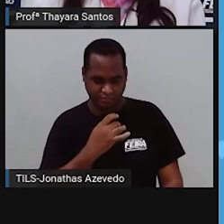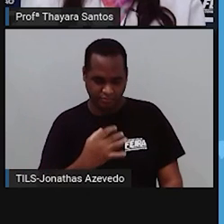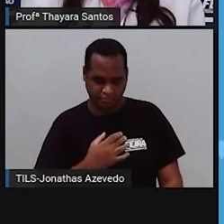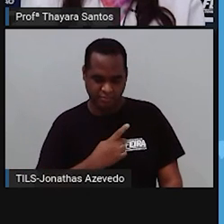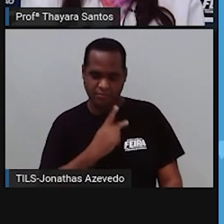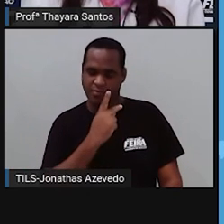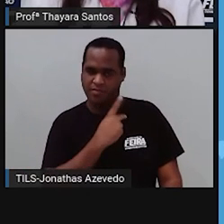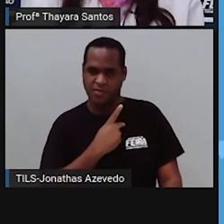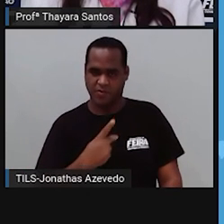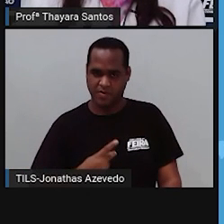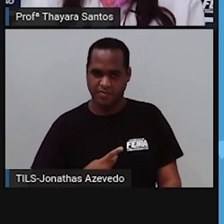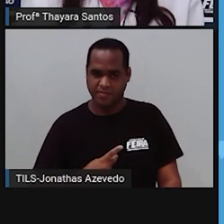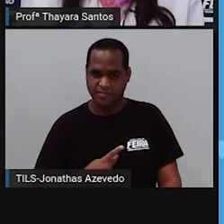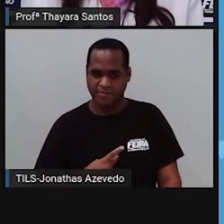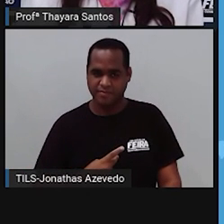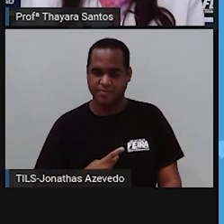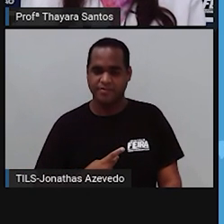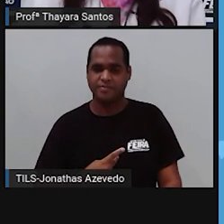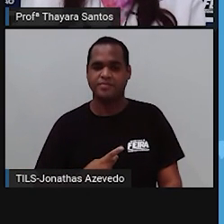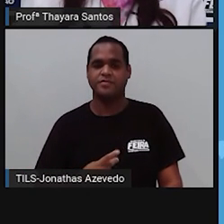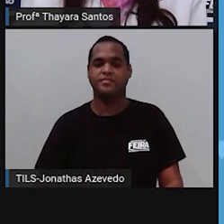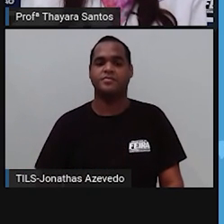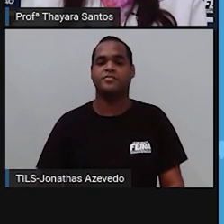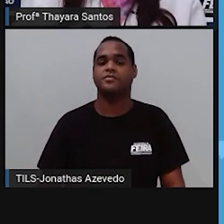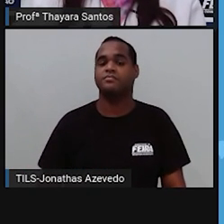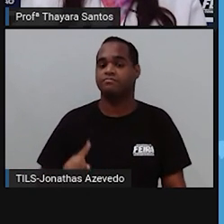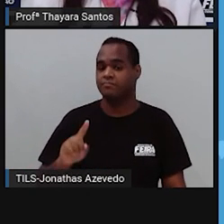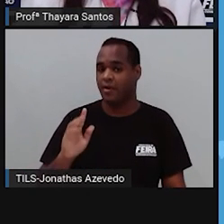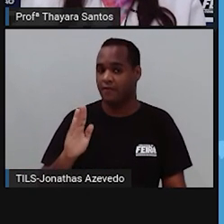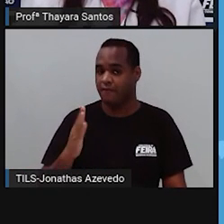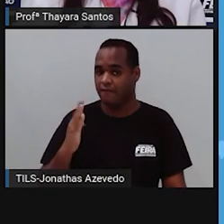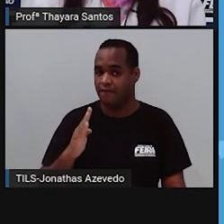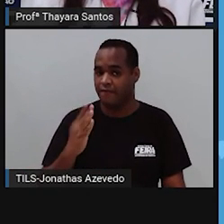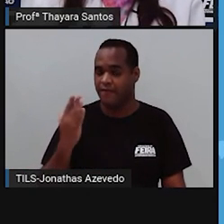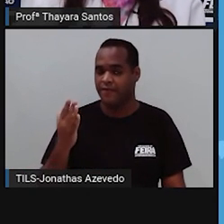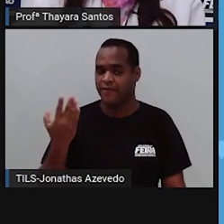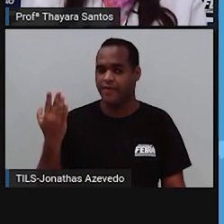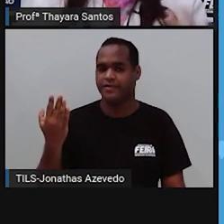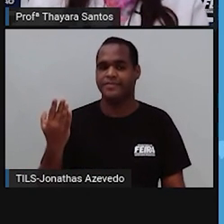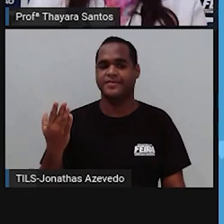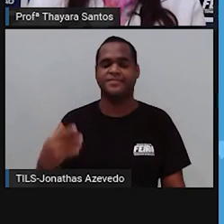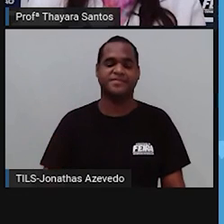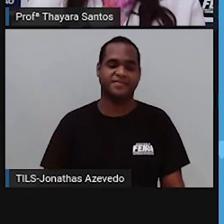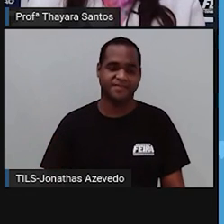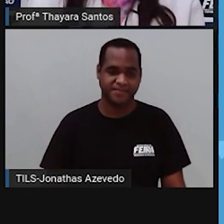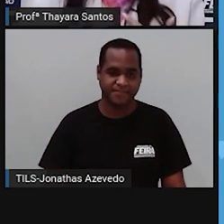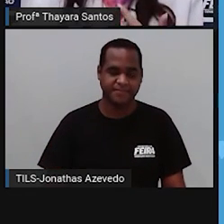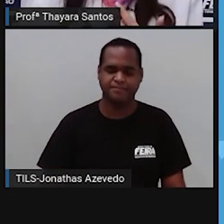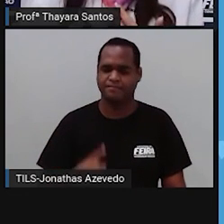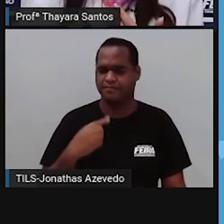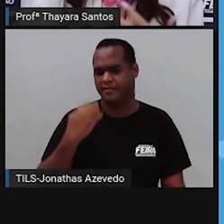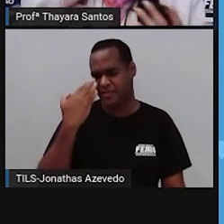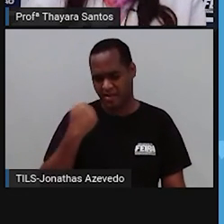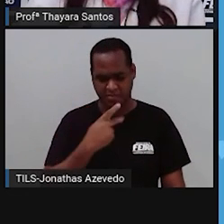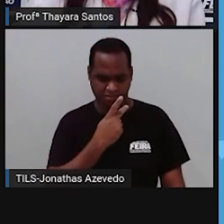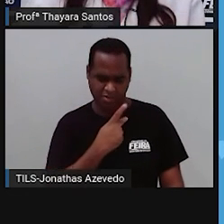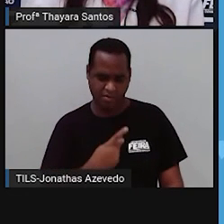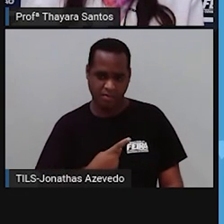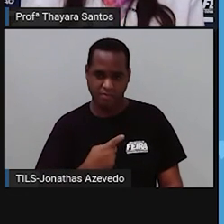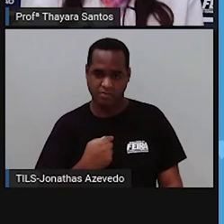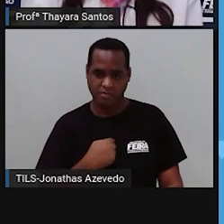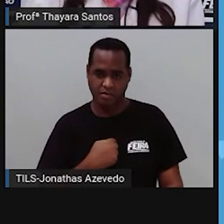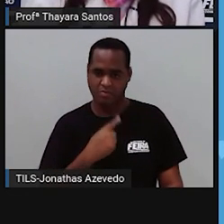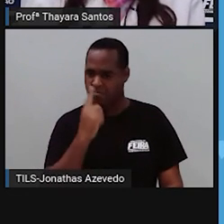pelo músculo cardíaco é classificada como voluntária. Essa afirmação é falsa. A gente não comanda os